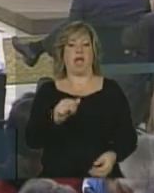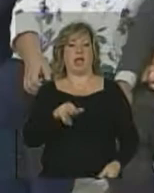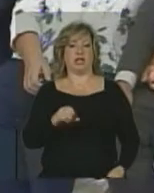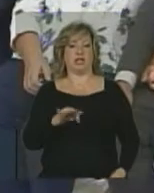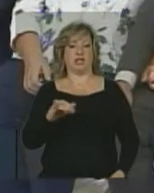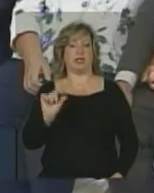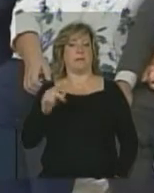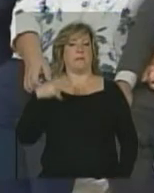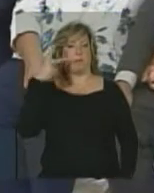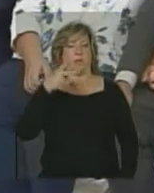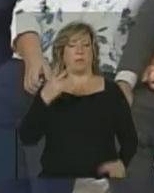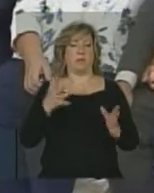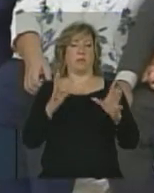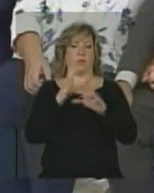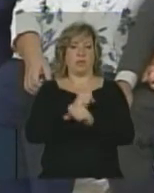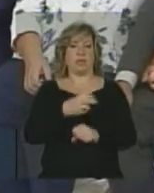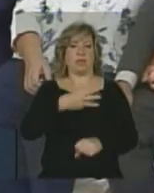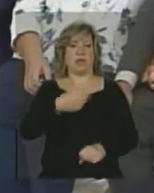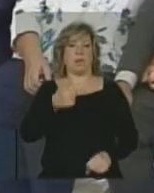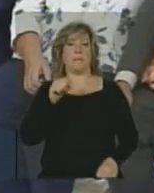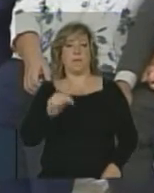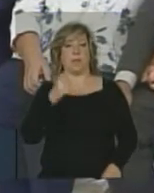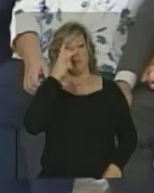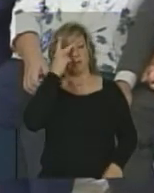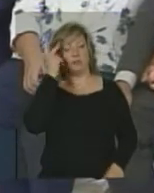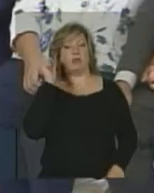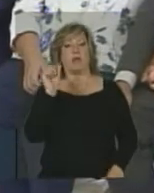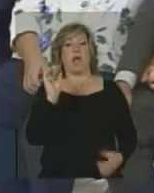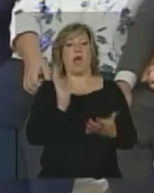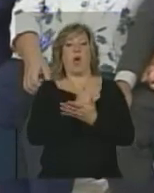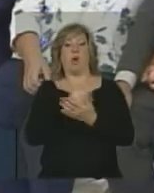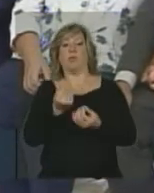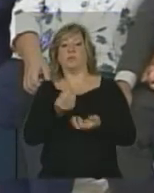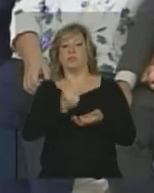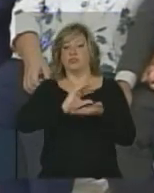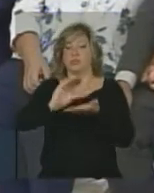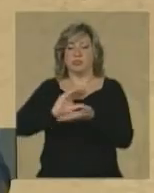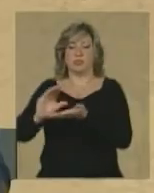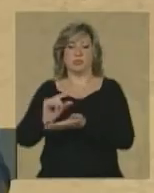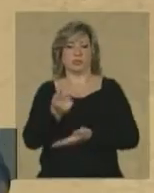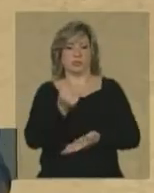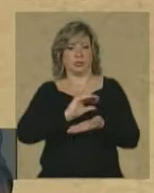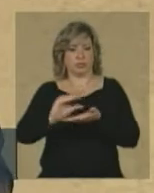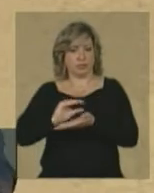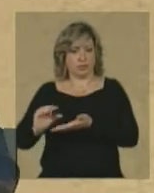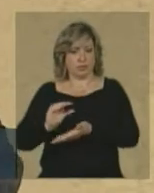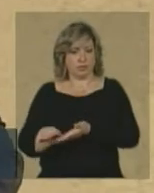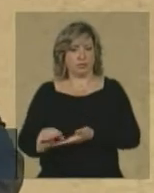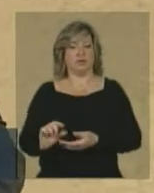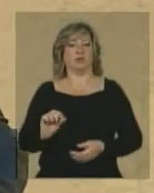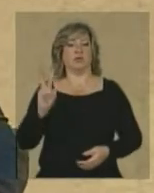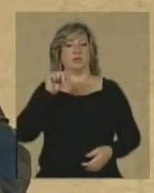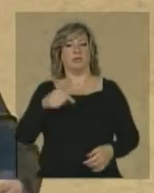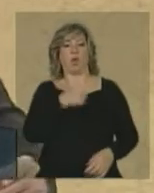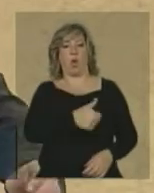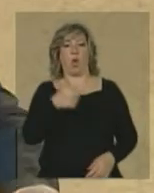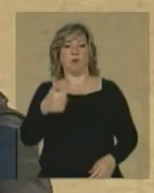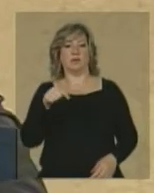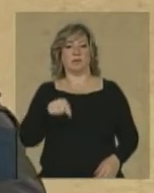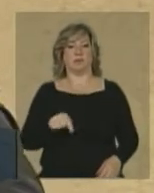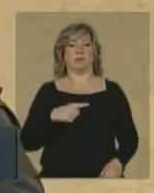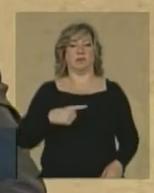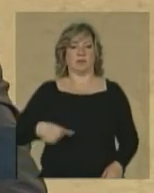e aproximadamente 31 mil pessoas algum tipo de reparação econômica e aproximadamente 11 mil destas.